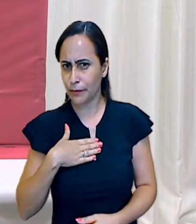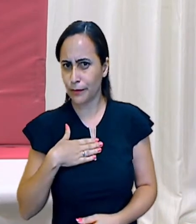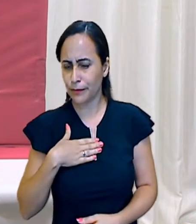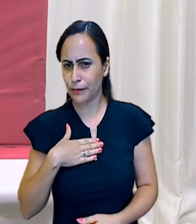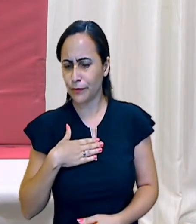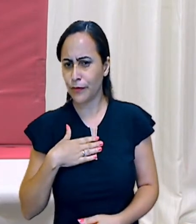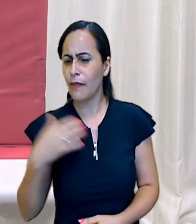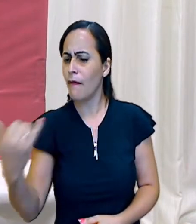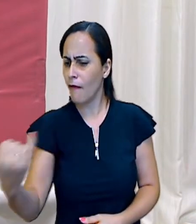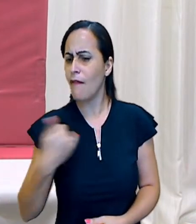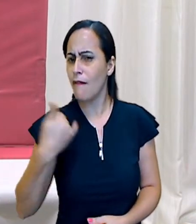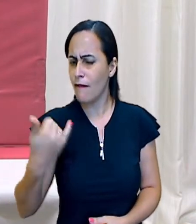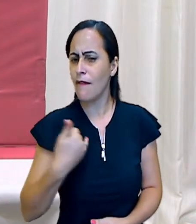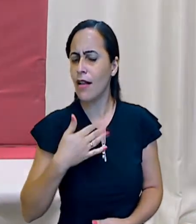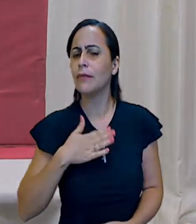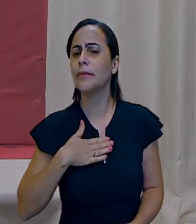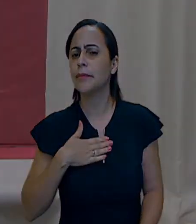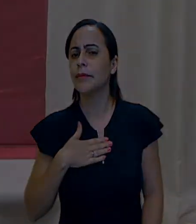Conta para mim.